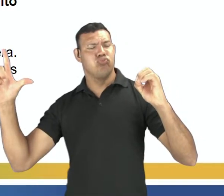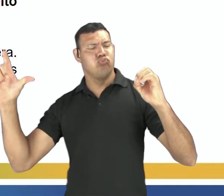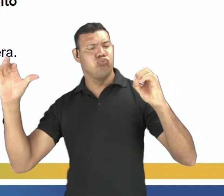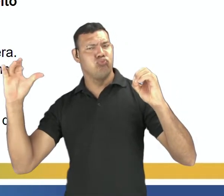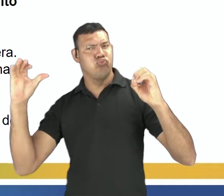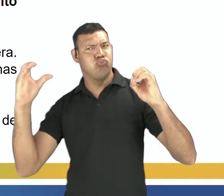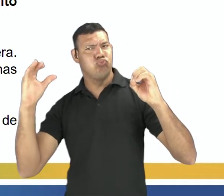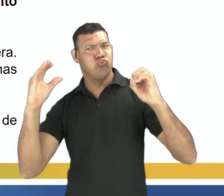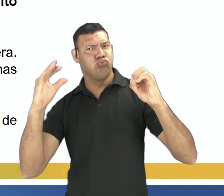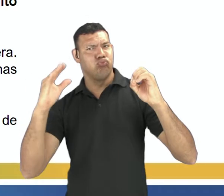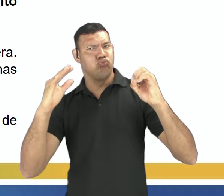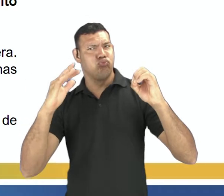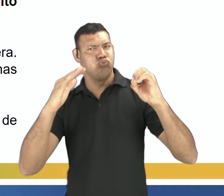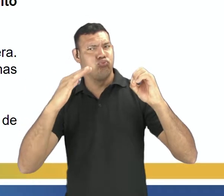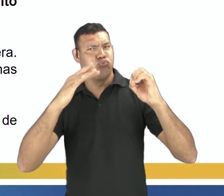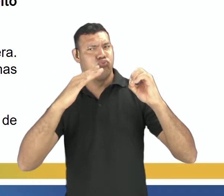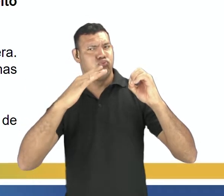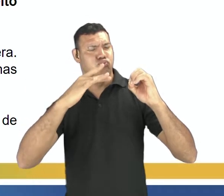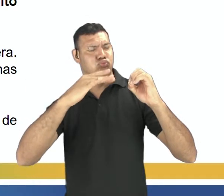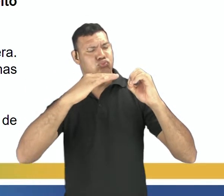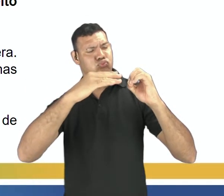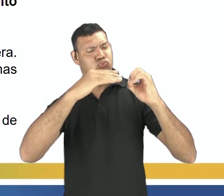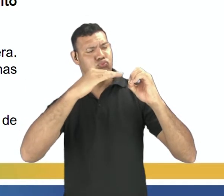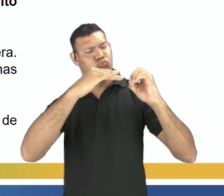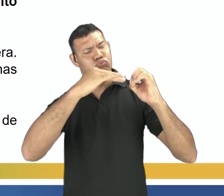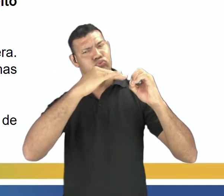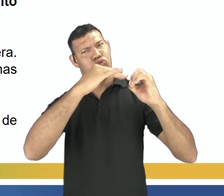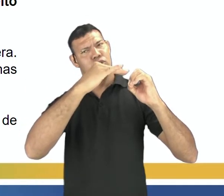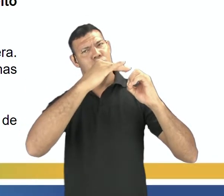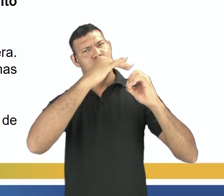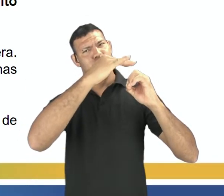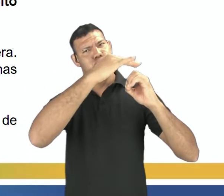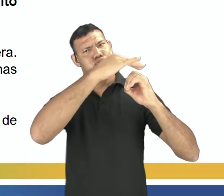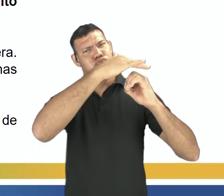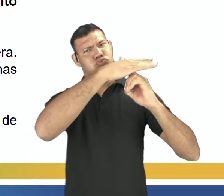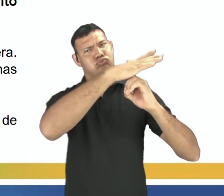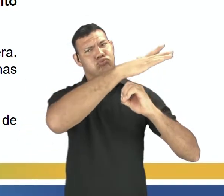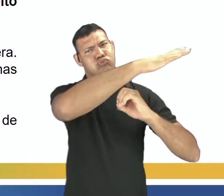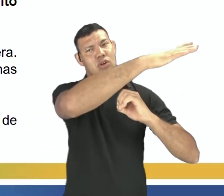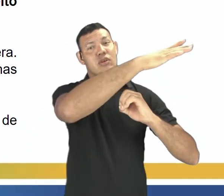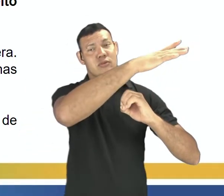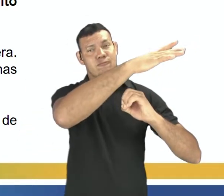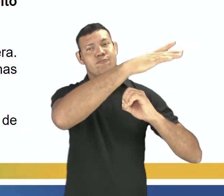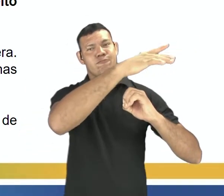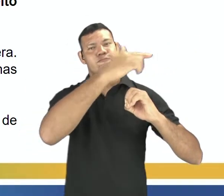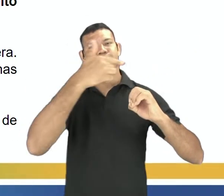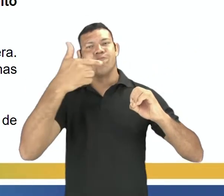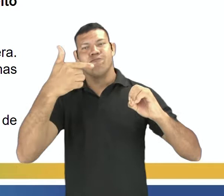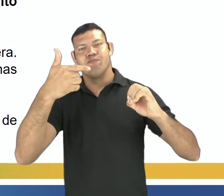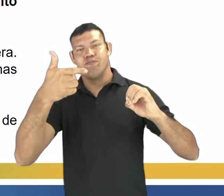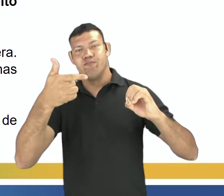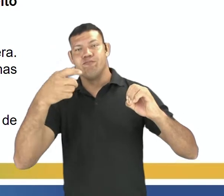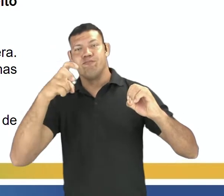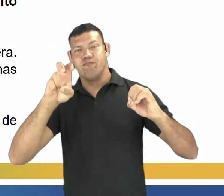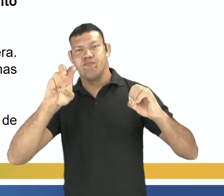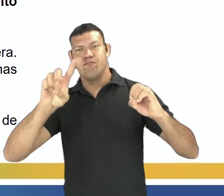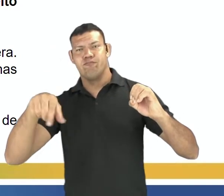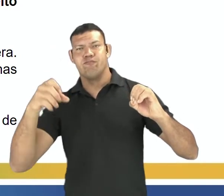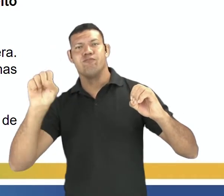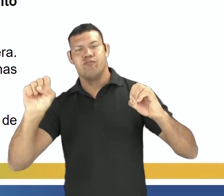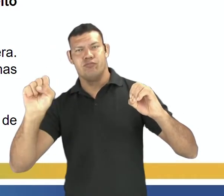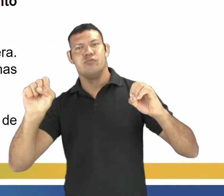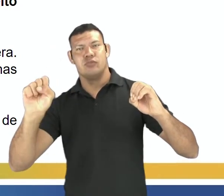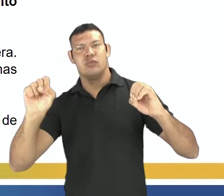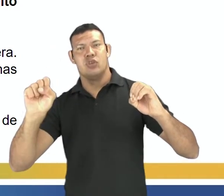planeta, parte dessa radiação, cerca de 25,8%, é absorvida